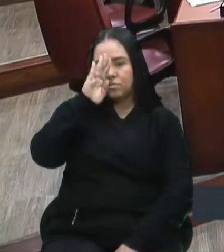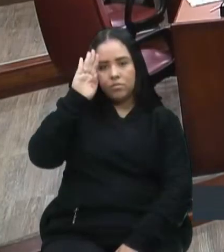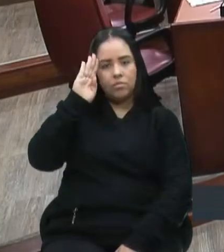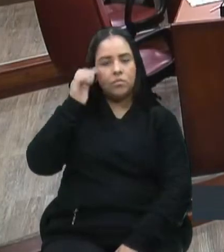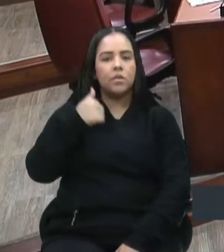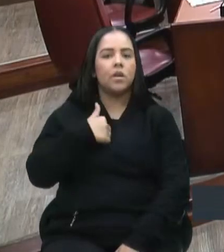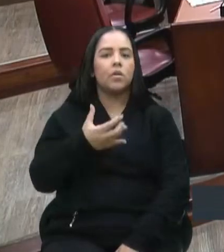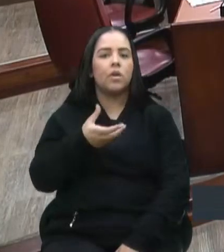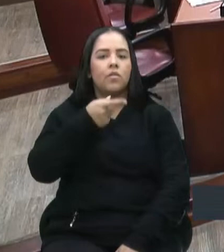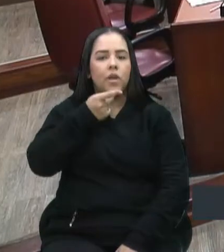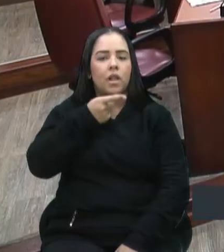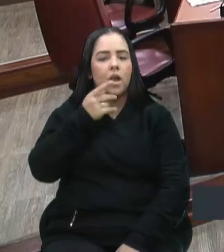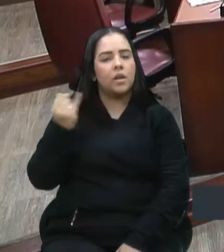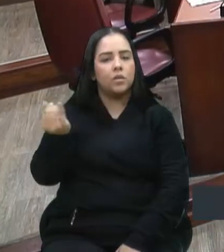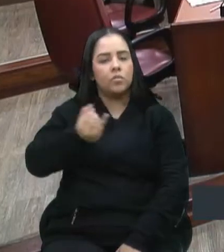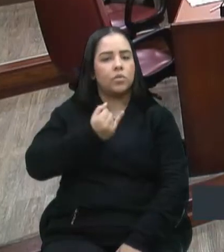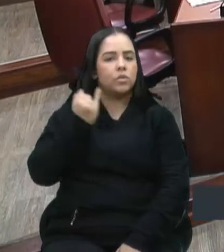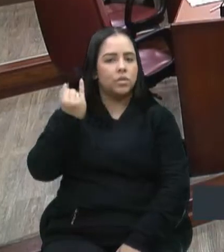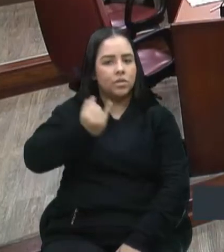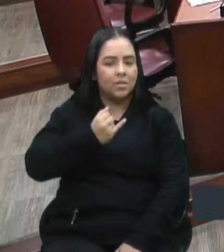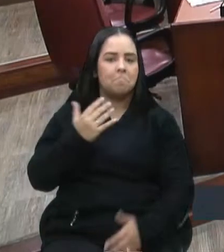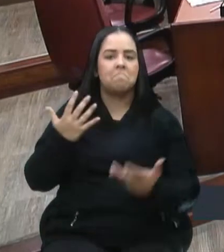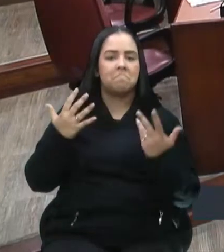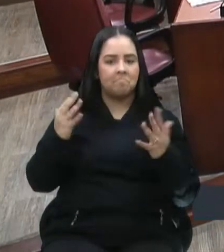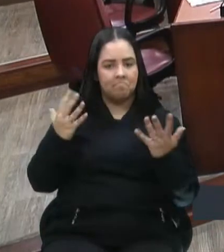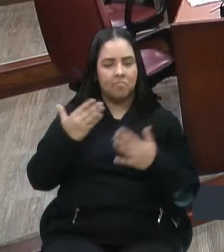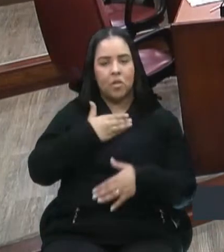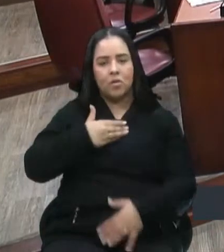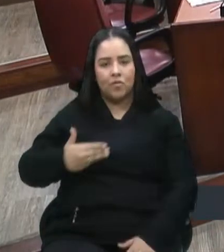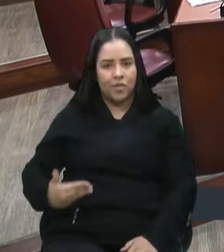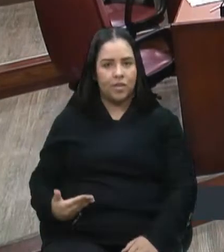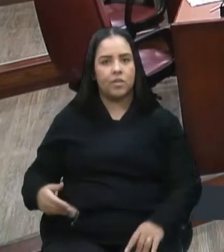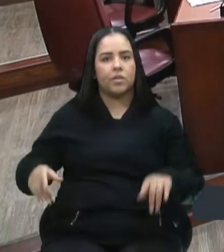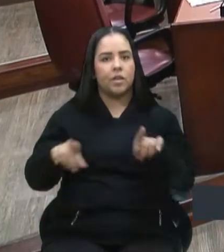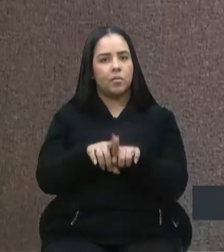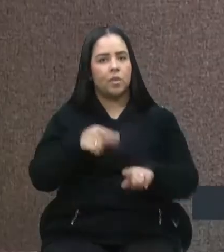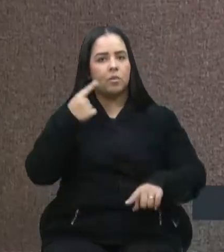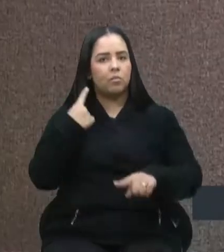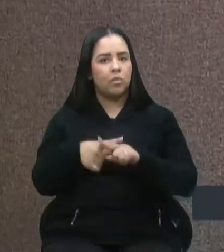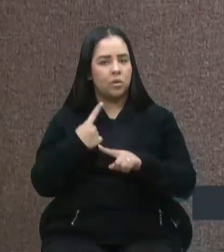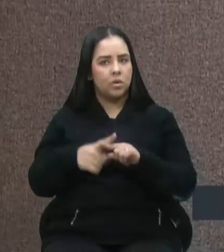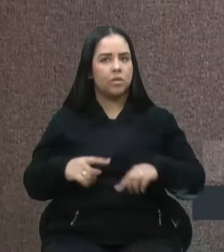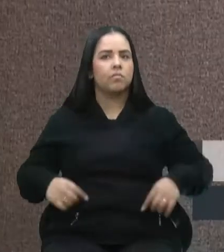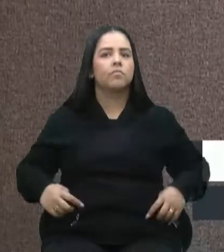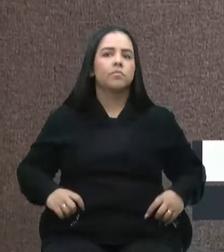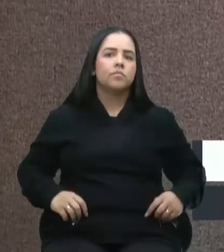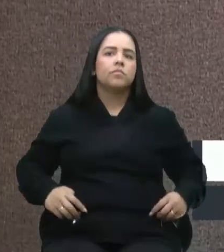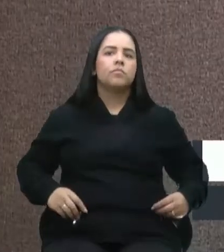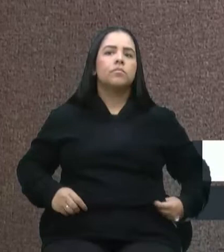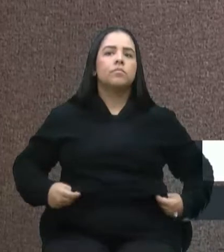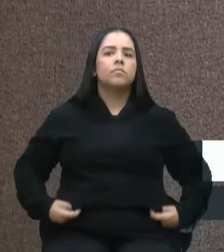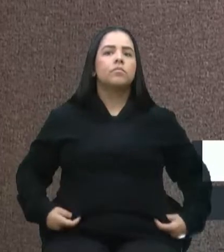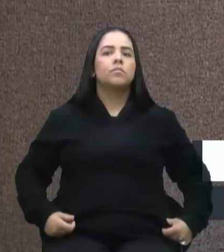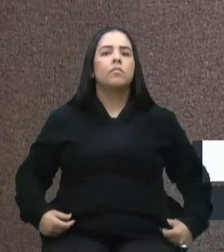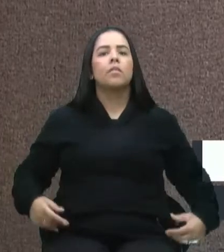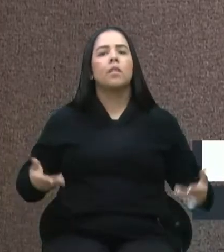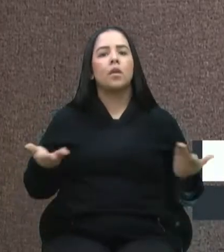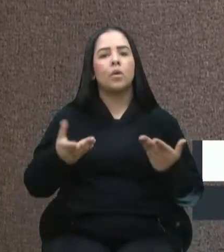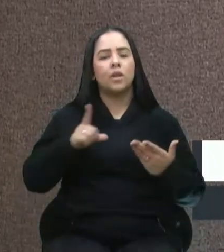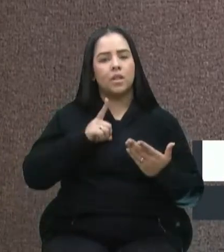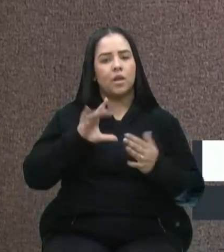saliento a importância e dou parabéns também ao governo, porque estão fazendo agora um projeto sem ônus.